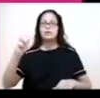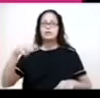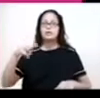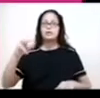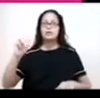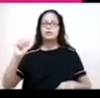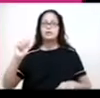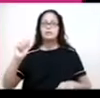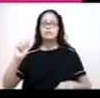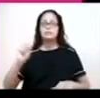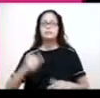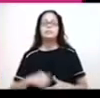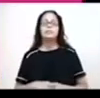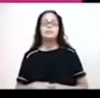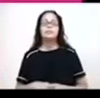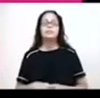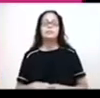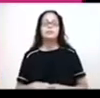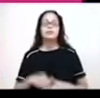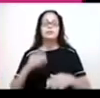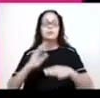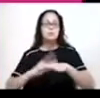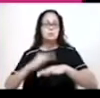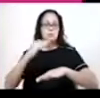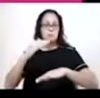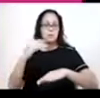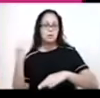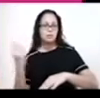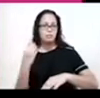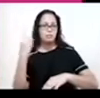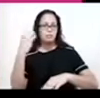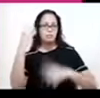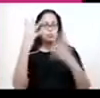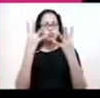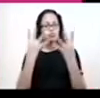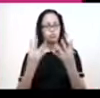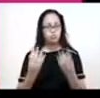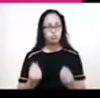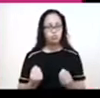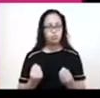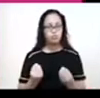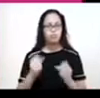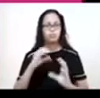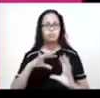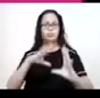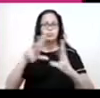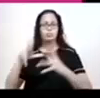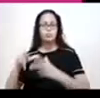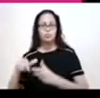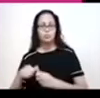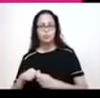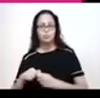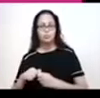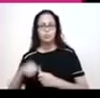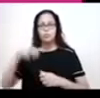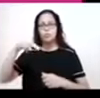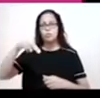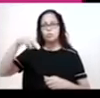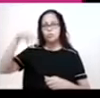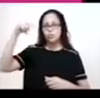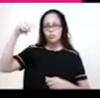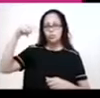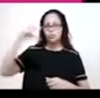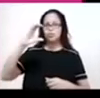foto aqui de 2018, ele é um dos mais elevados e secos desertos do mundo. Ele ocupa grande parte do